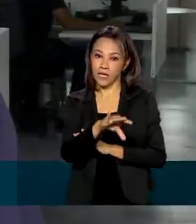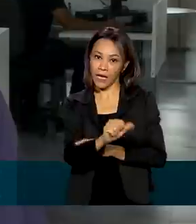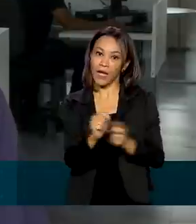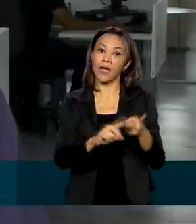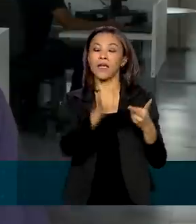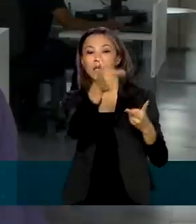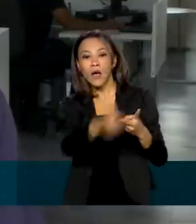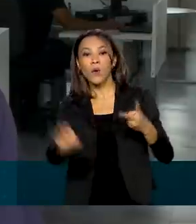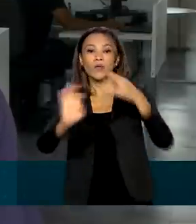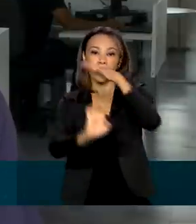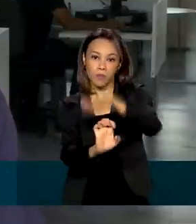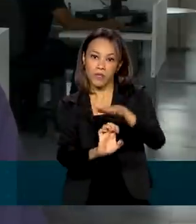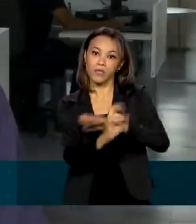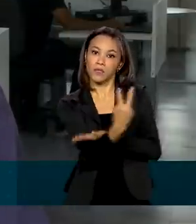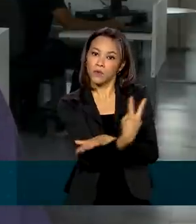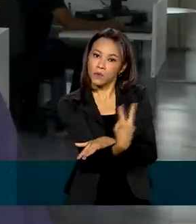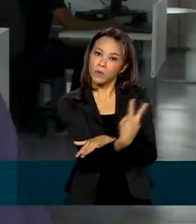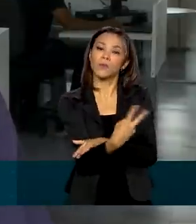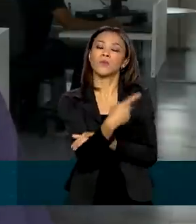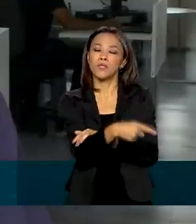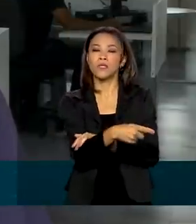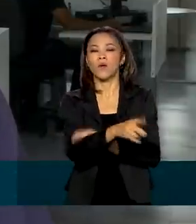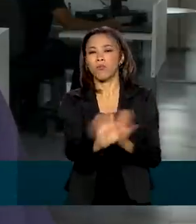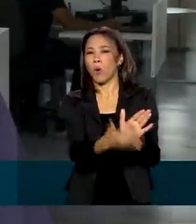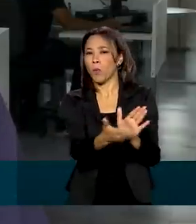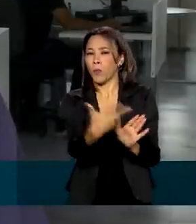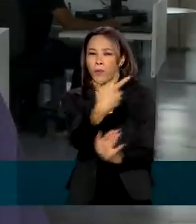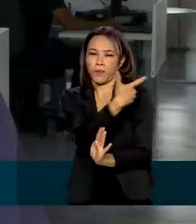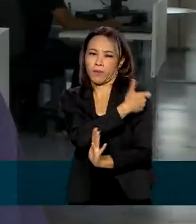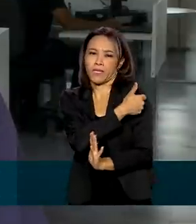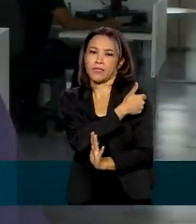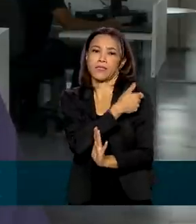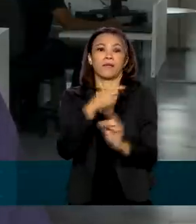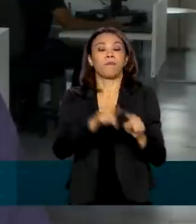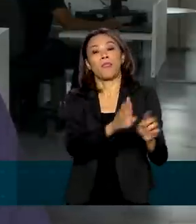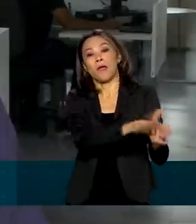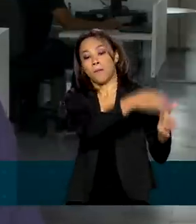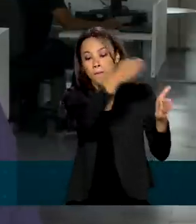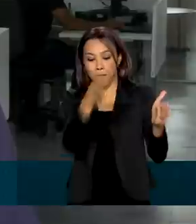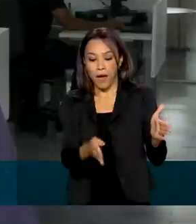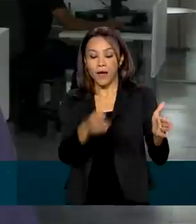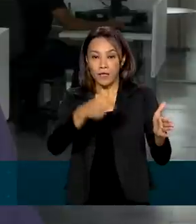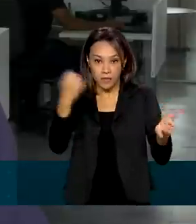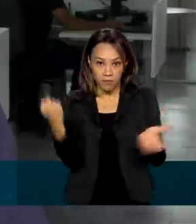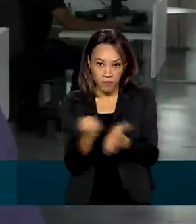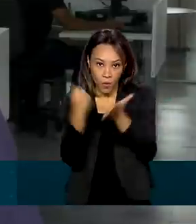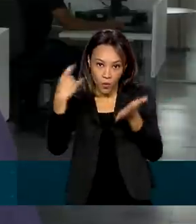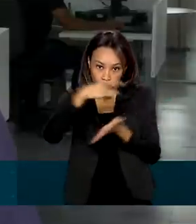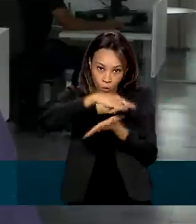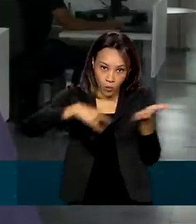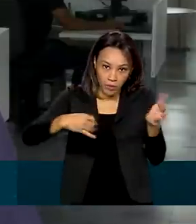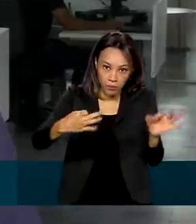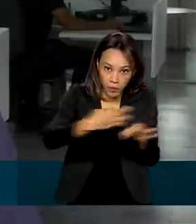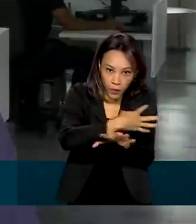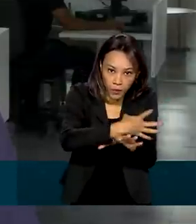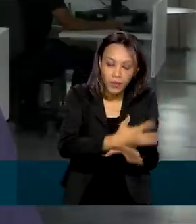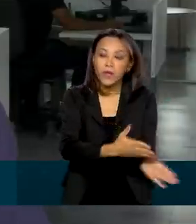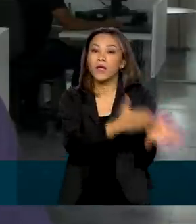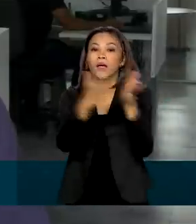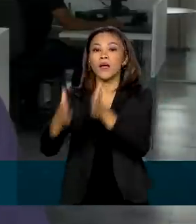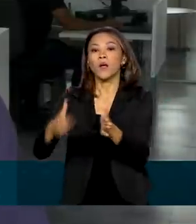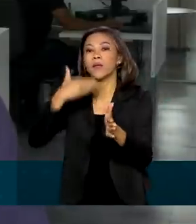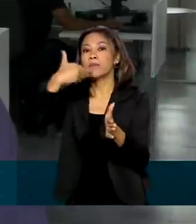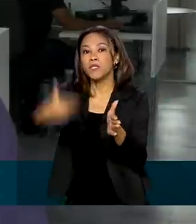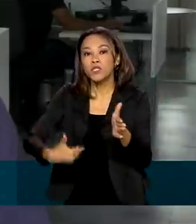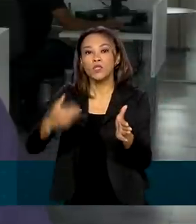no esforço de viabilizar uma vacina contra a Covid-19. As próximas etapas, depois da certificação, são o pedido de uso emergencial